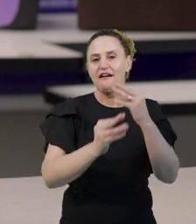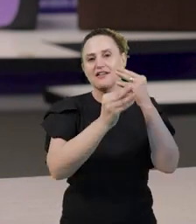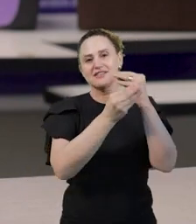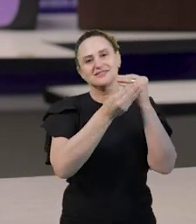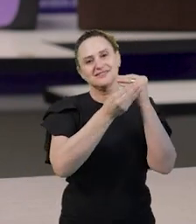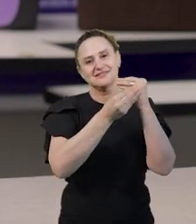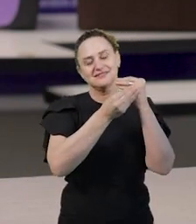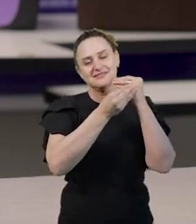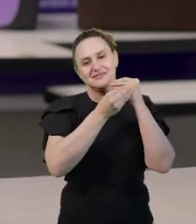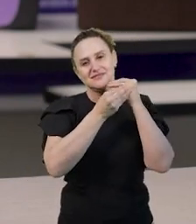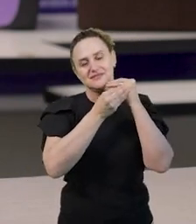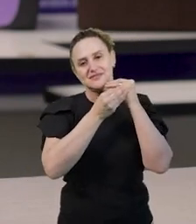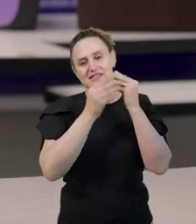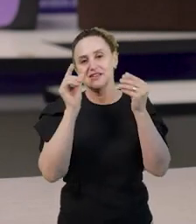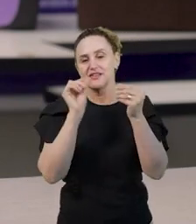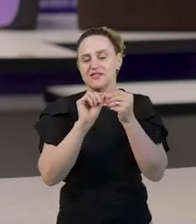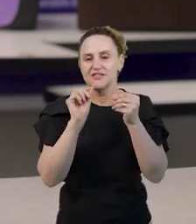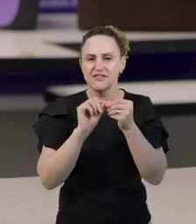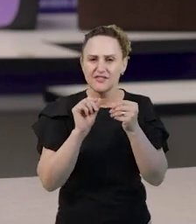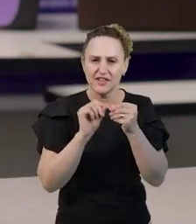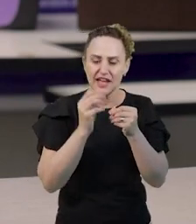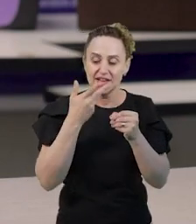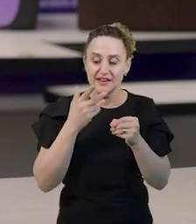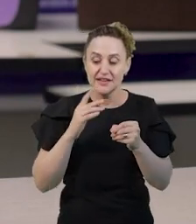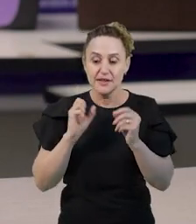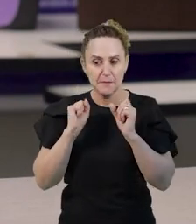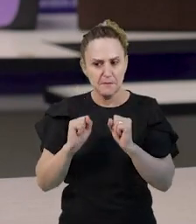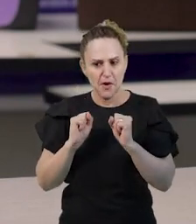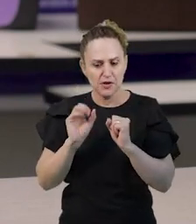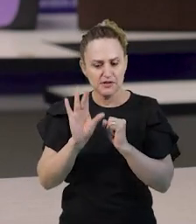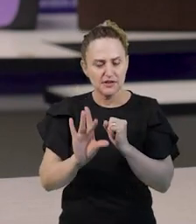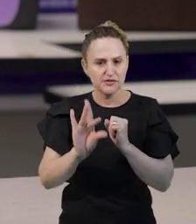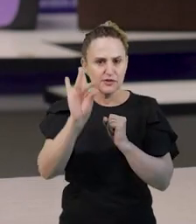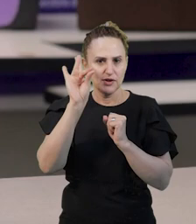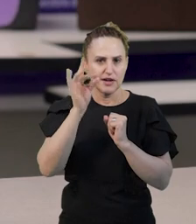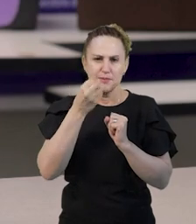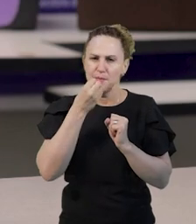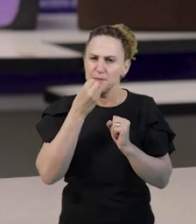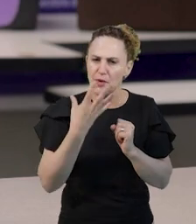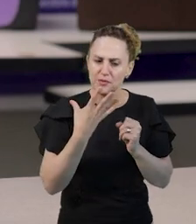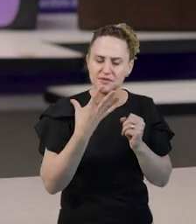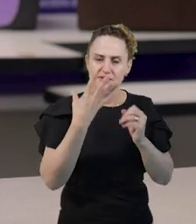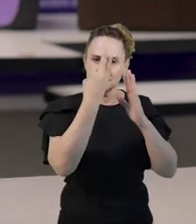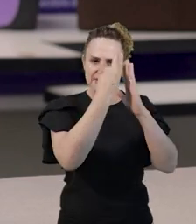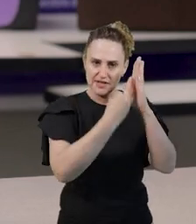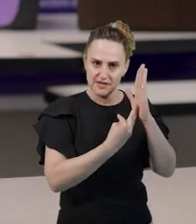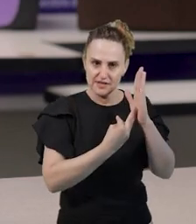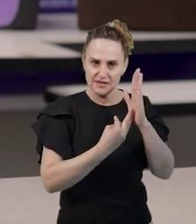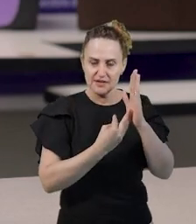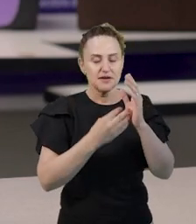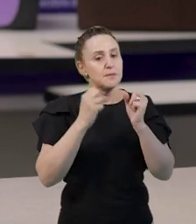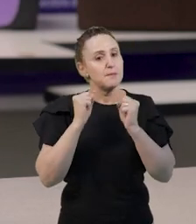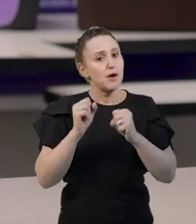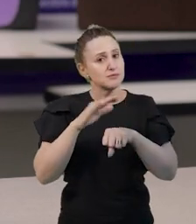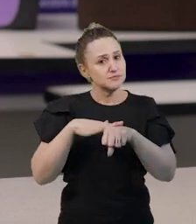seja capaz de realizar a escolha de bons textos, seja em prosa ou poesia.